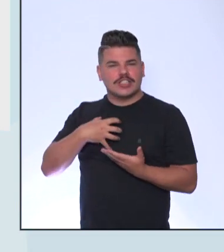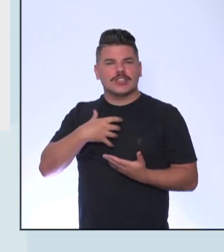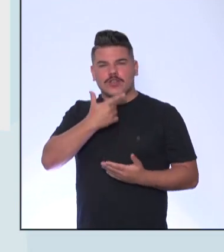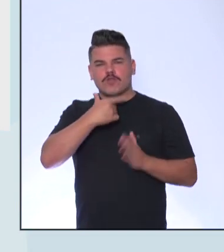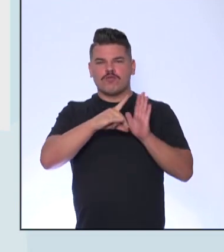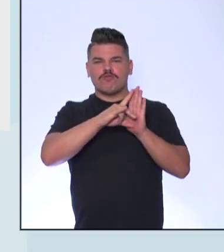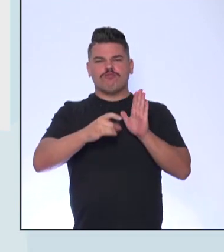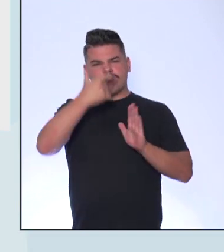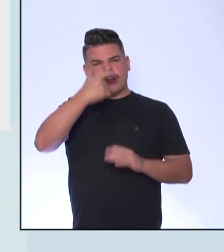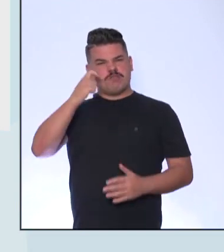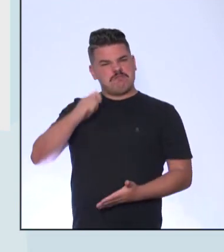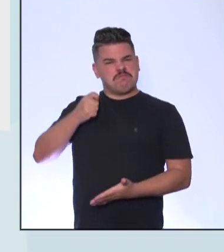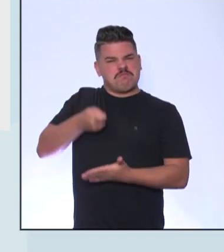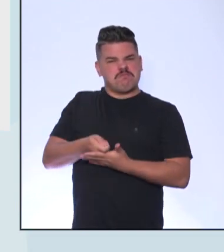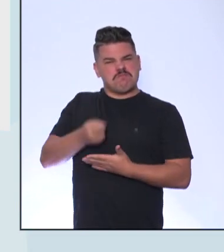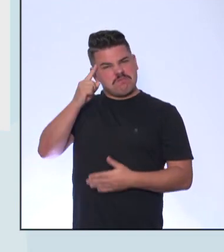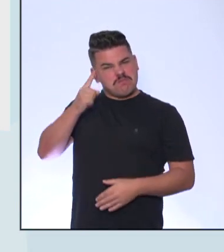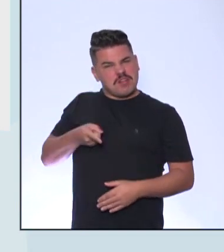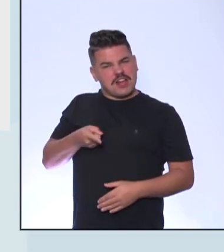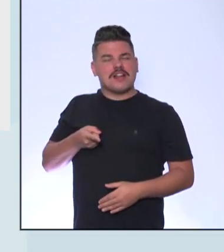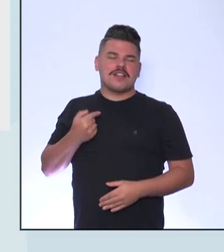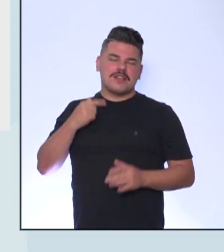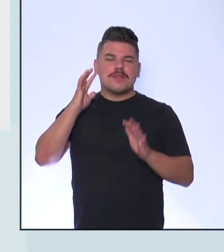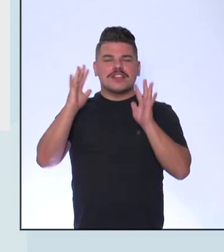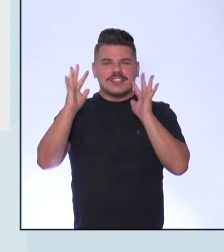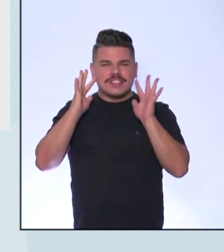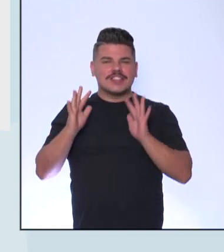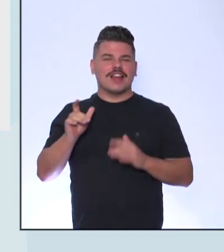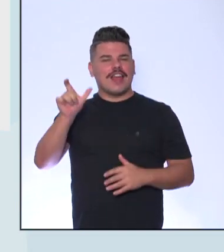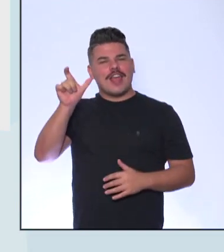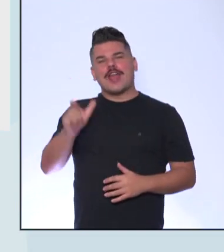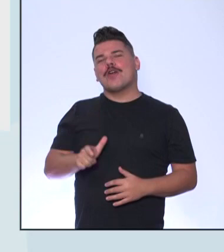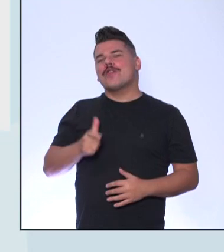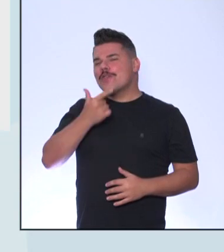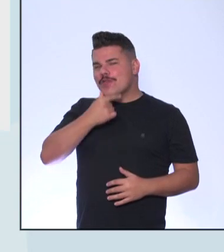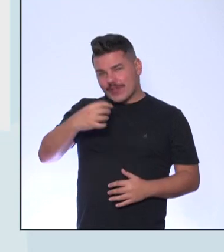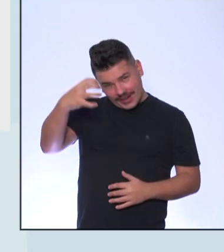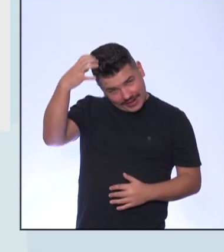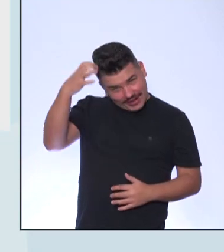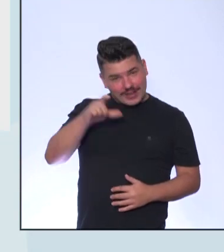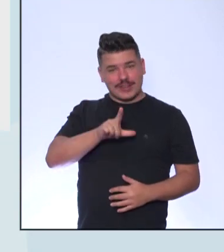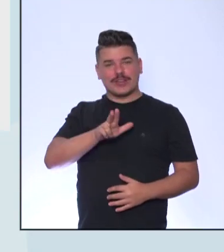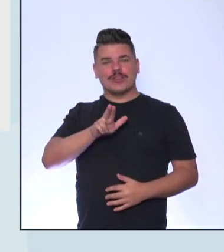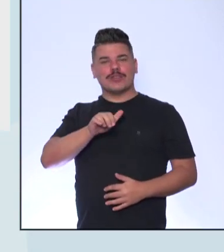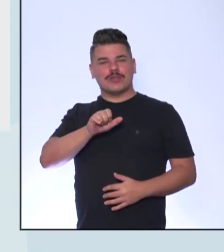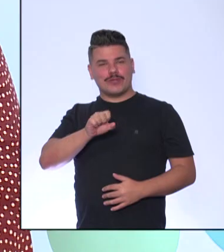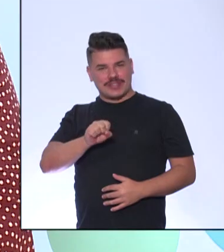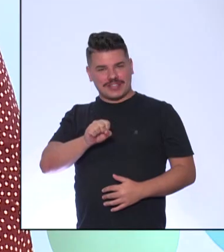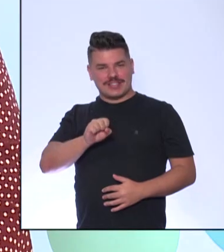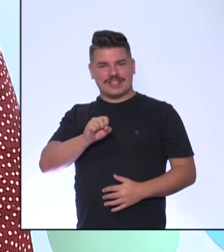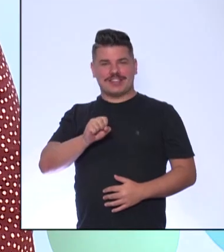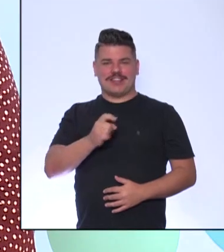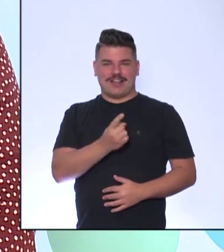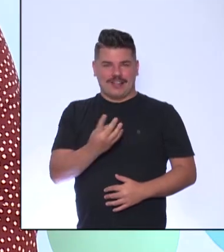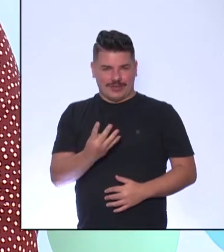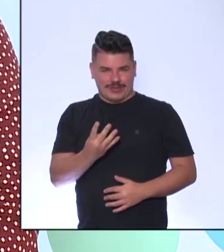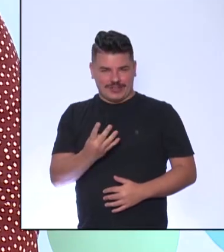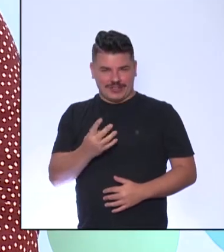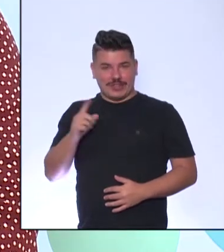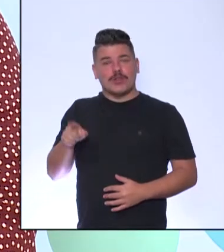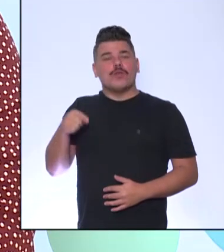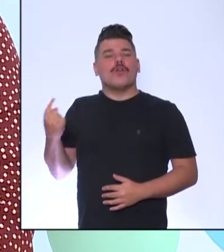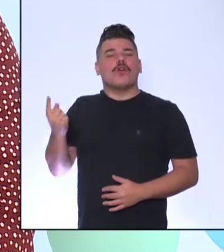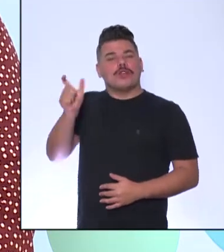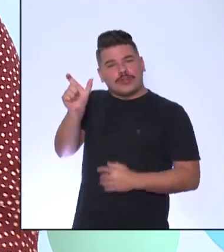vestimento A gente identifica Que seria o Luiz XIV E o outro personagem Alguém falou alguma coisa? Sim Falaram aqui agora Que o outro é